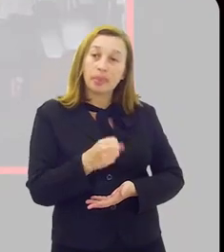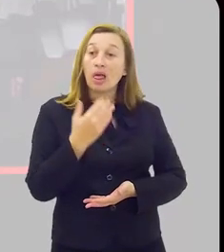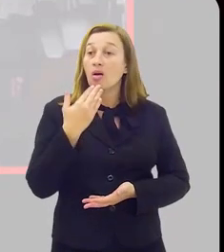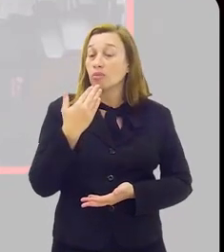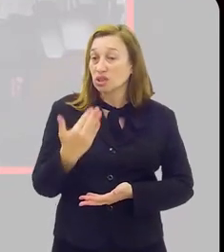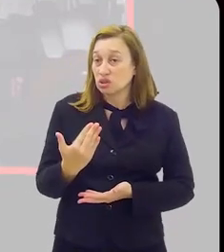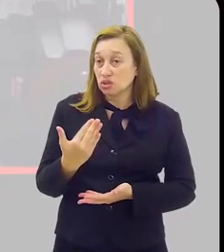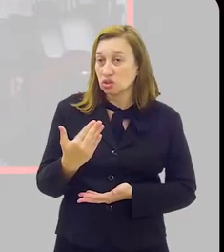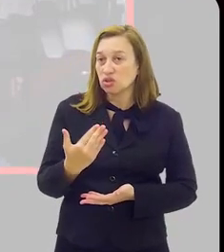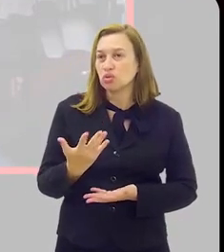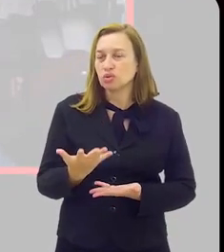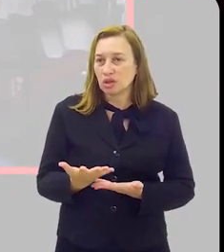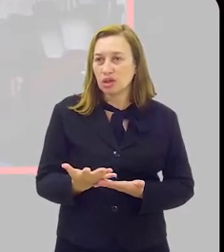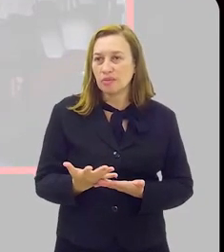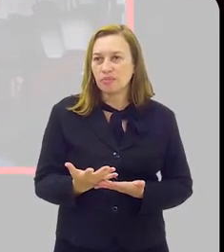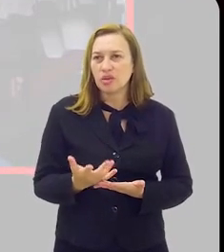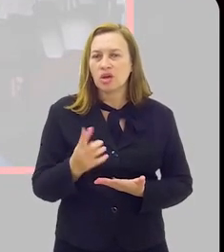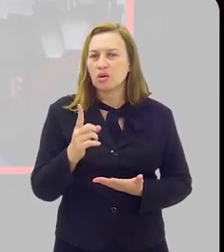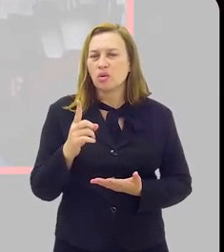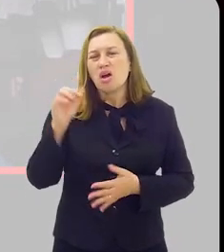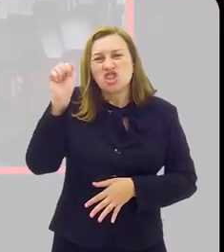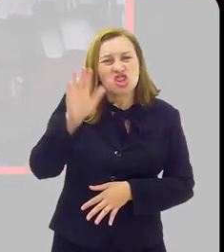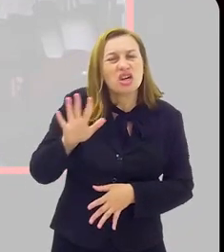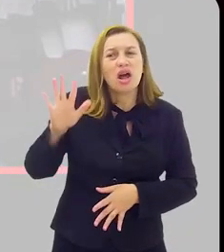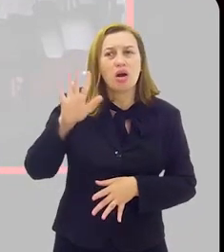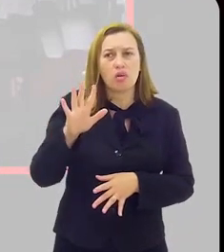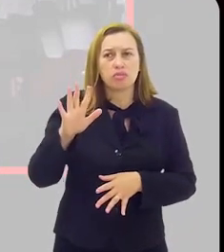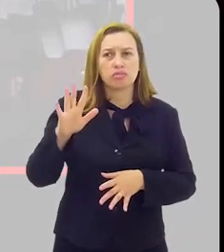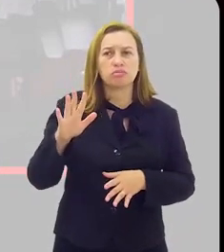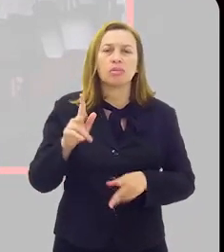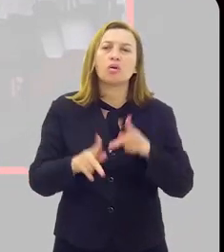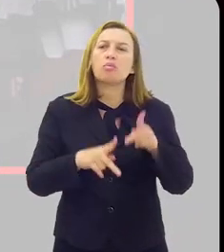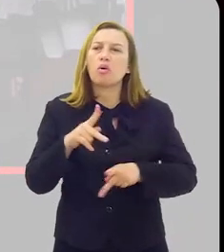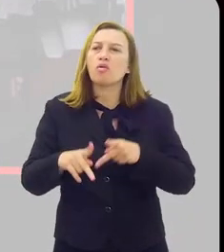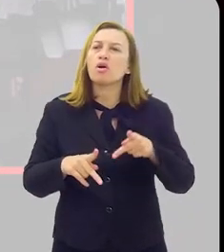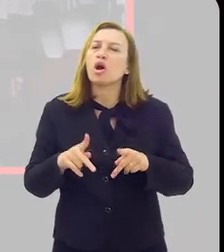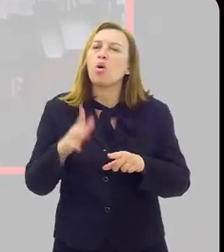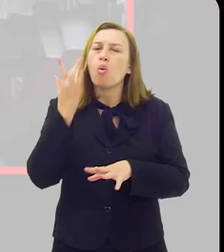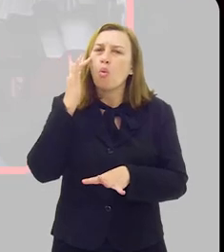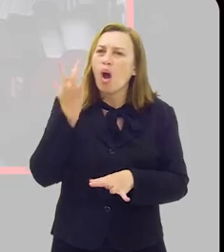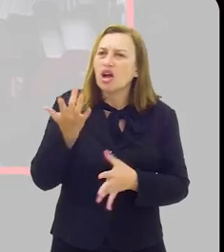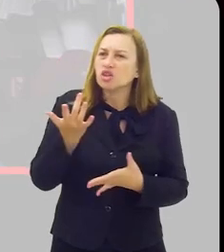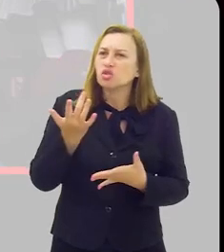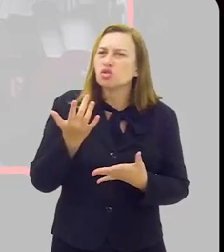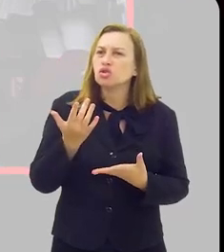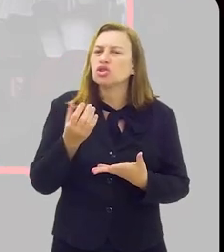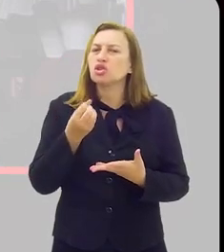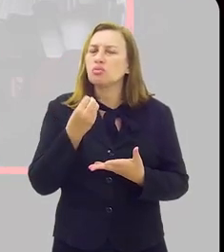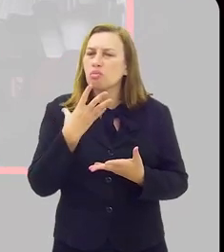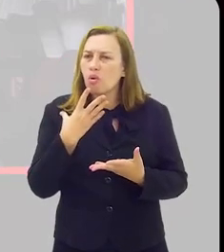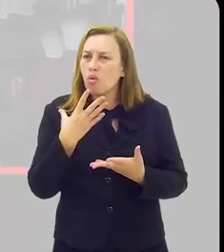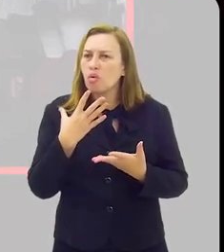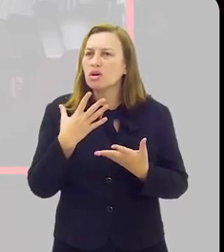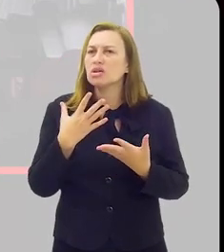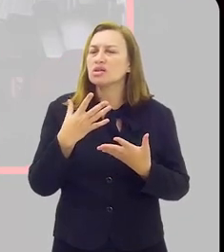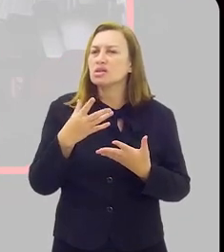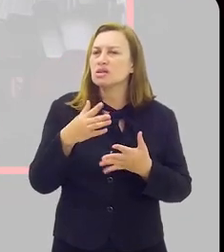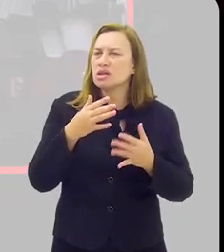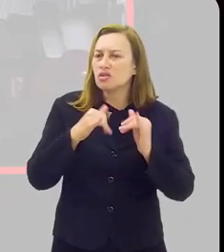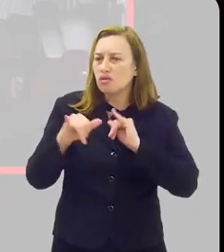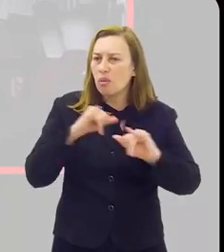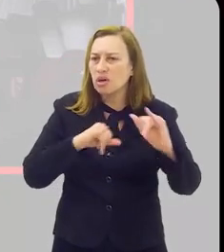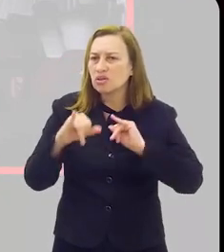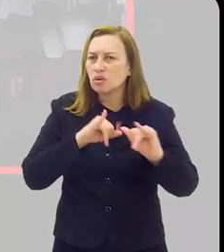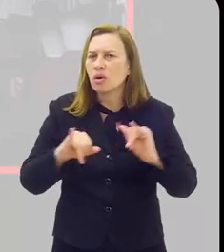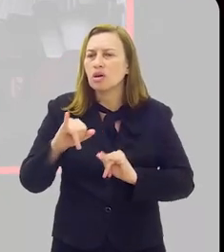Essa recomendação não existe de uma forma geral para a população. Eu acho que boas recomendações